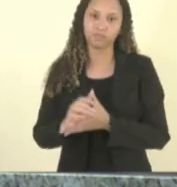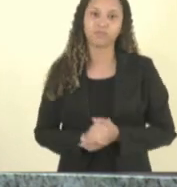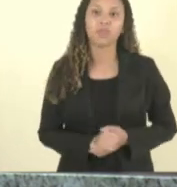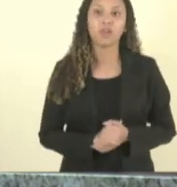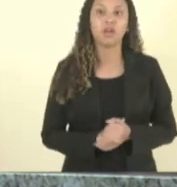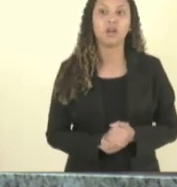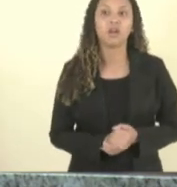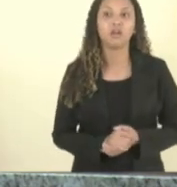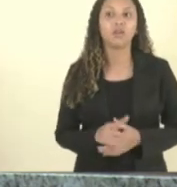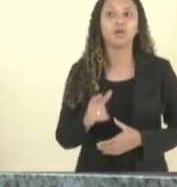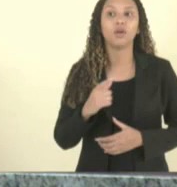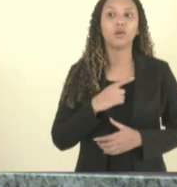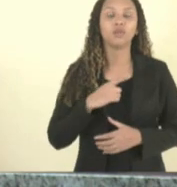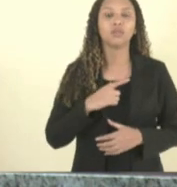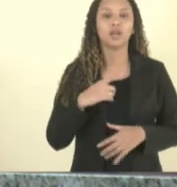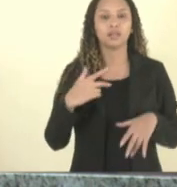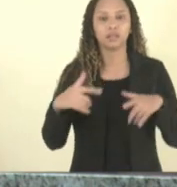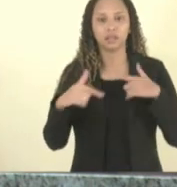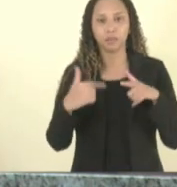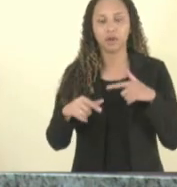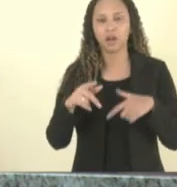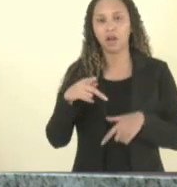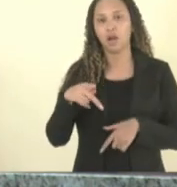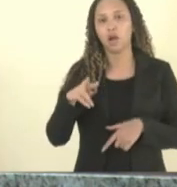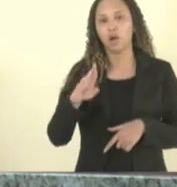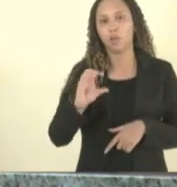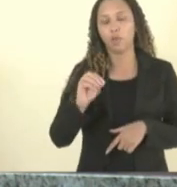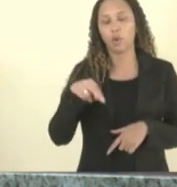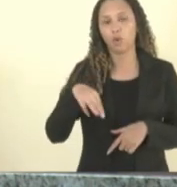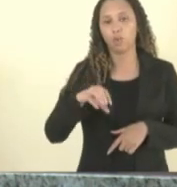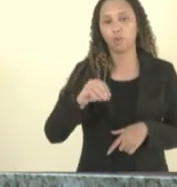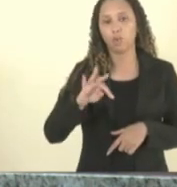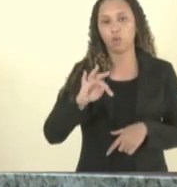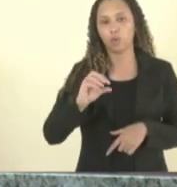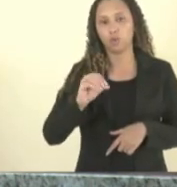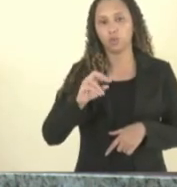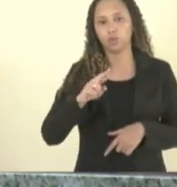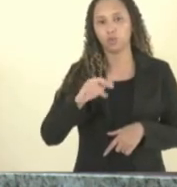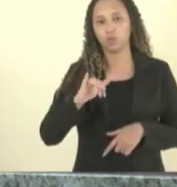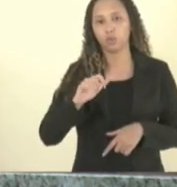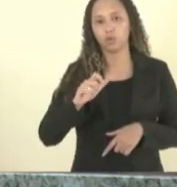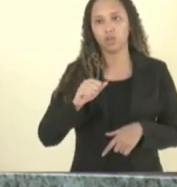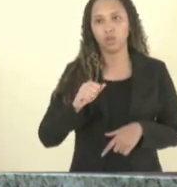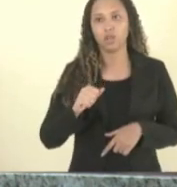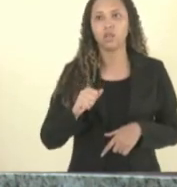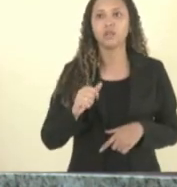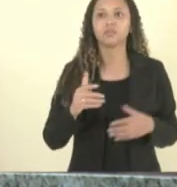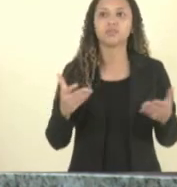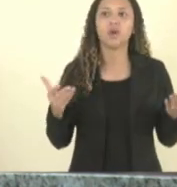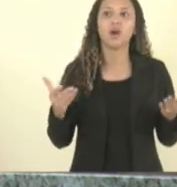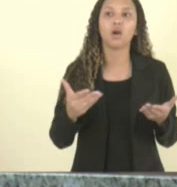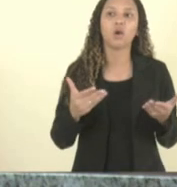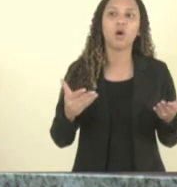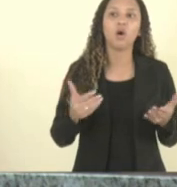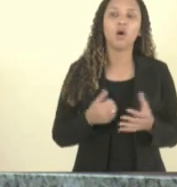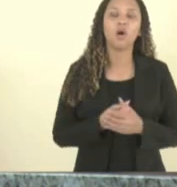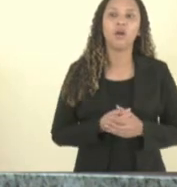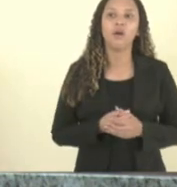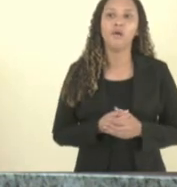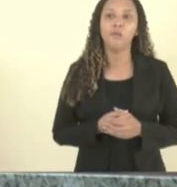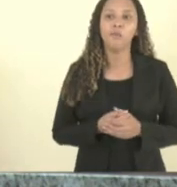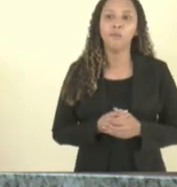promotoria eu tinha nessa promotoria regionalizada e agora sucedeu o doutor dilton nós